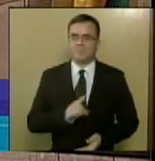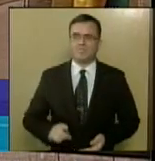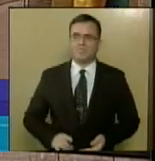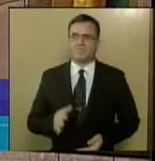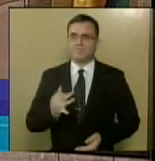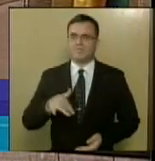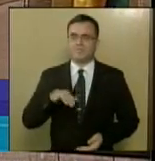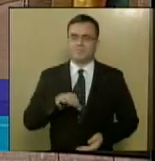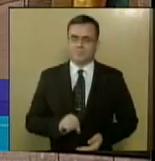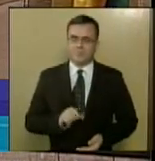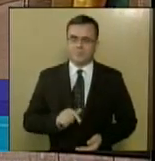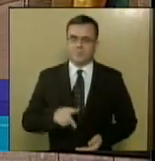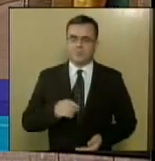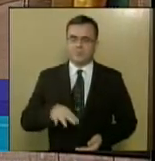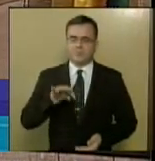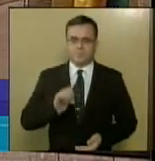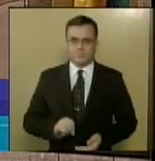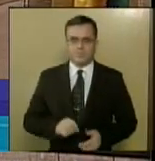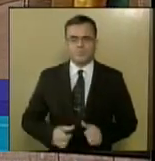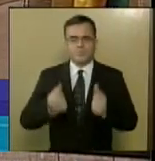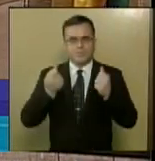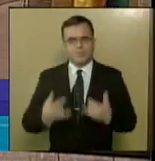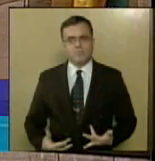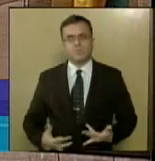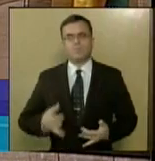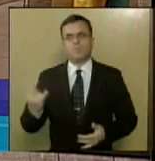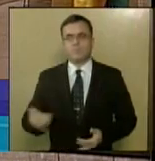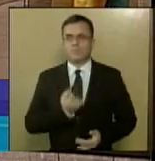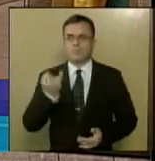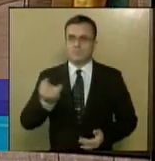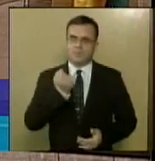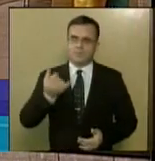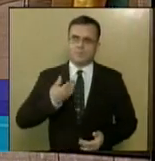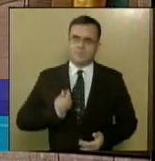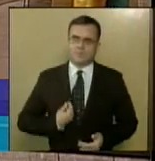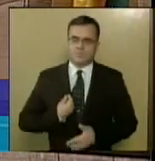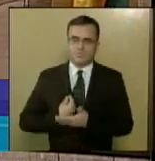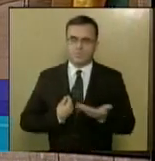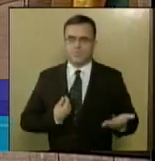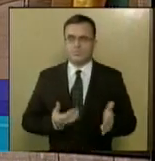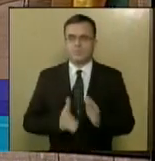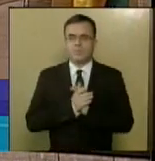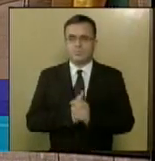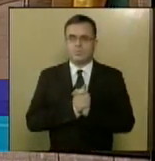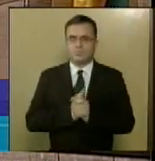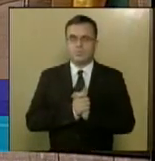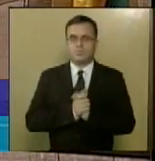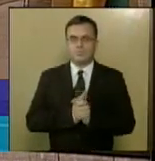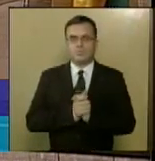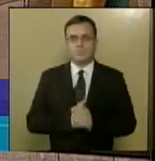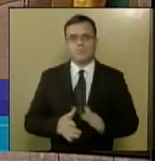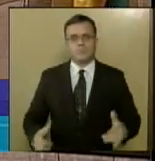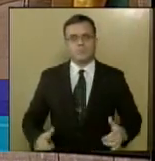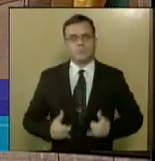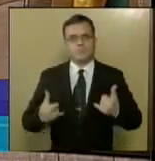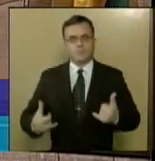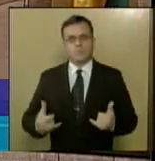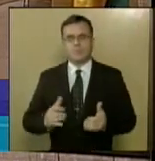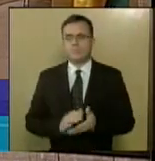Alberto ocupou a tribuna para externar os agradecimentos aos colegas parlamentares pelos votos de congratulações pela passagem do seu aniversário,